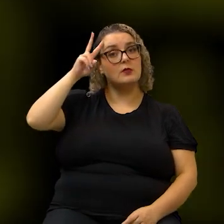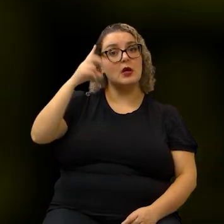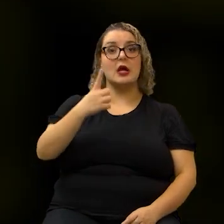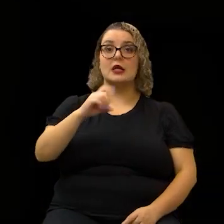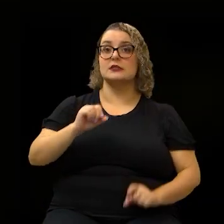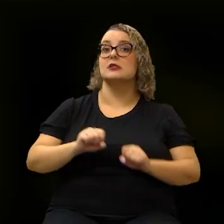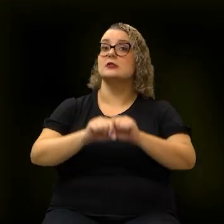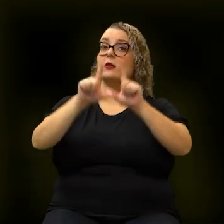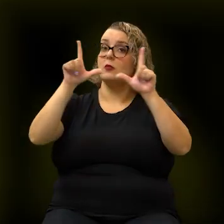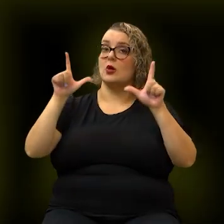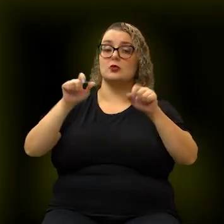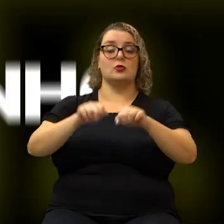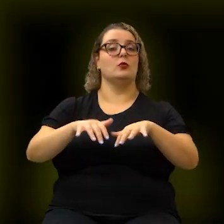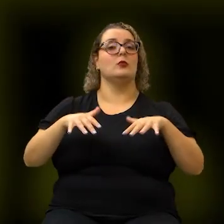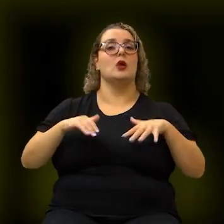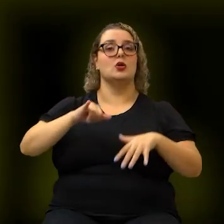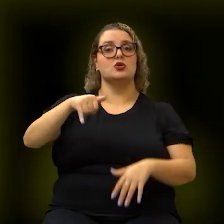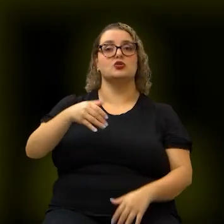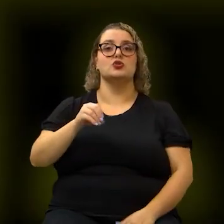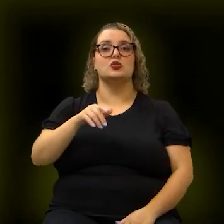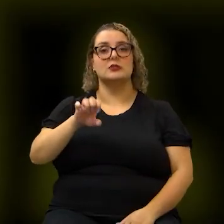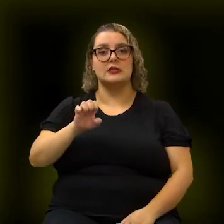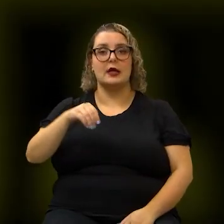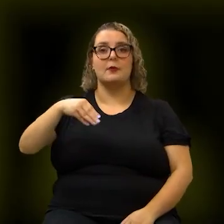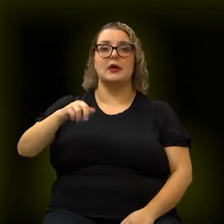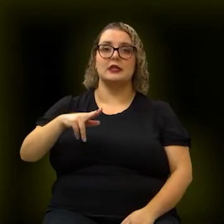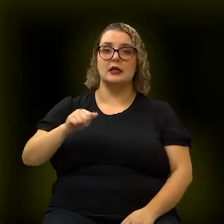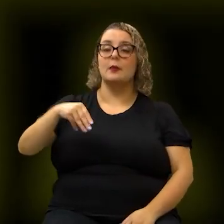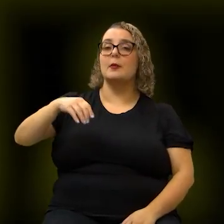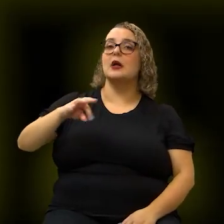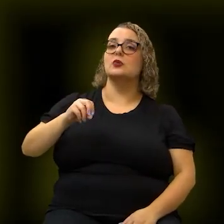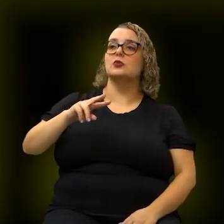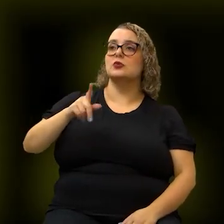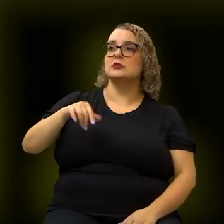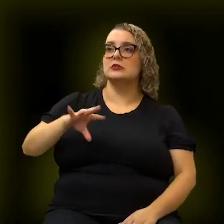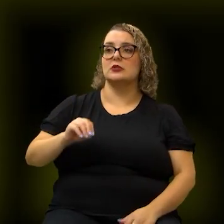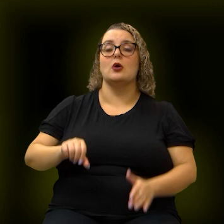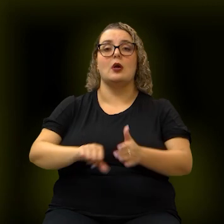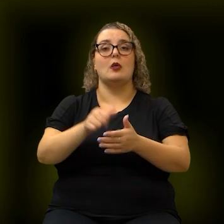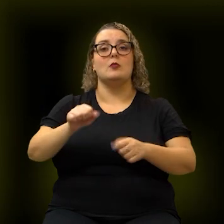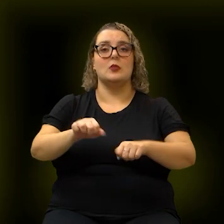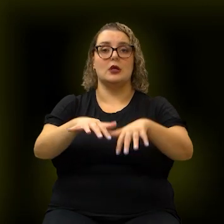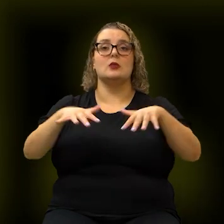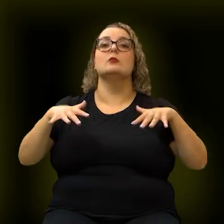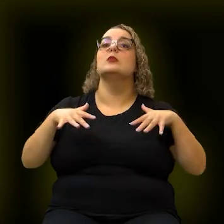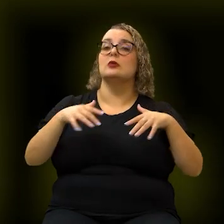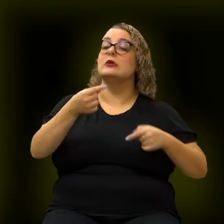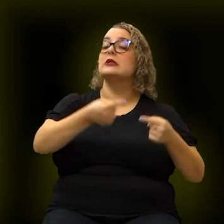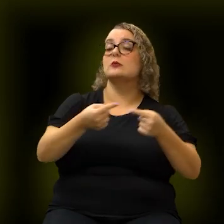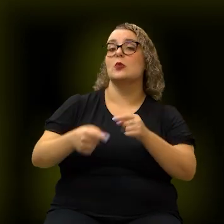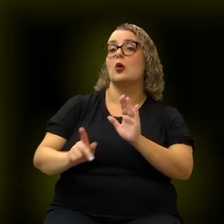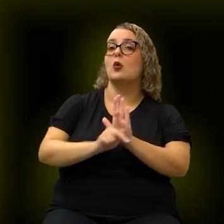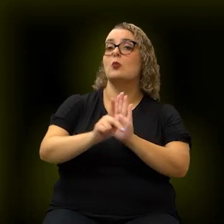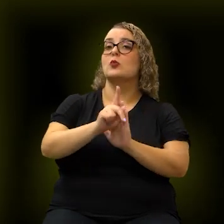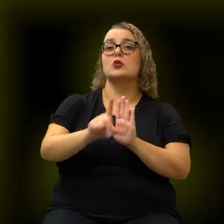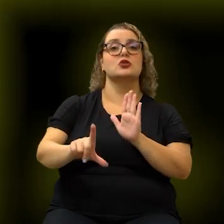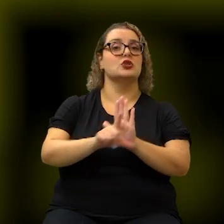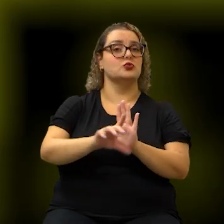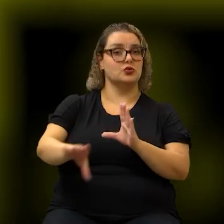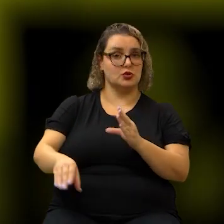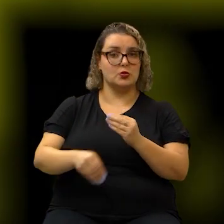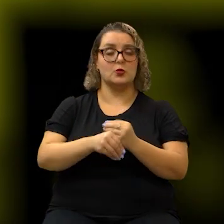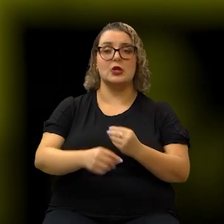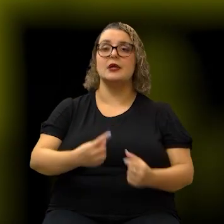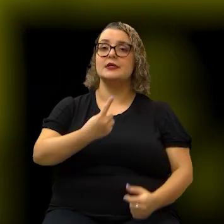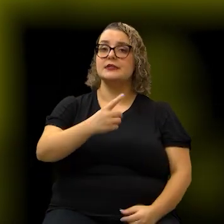segunda-feira, às 10 da manhã, no plenário José Maria Matosinho. A primeira audiência pública vai debater o projeto